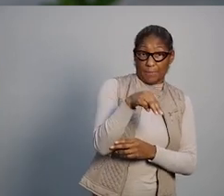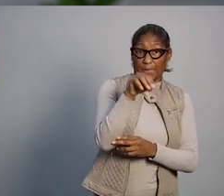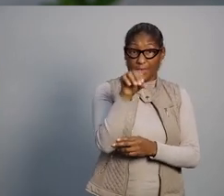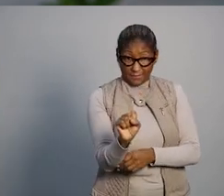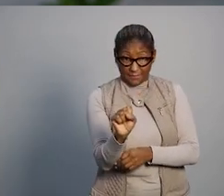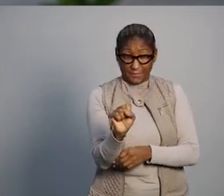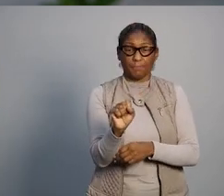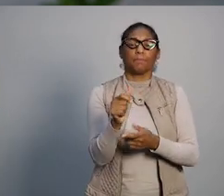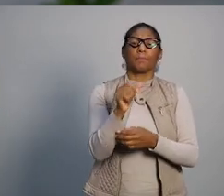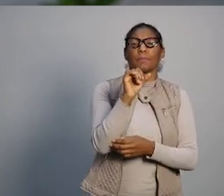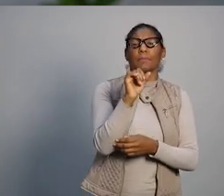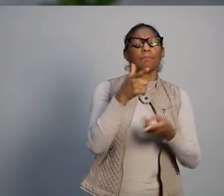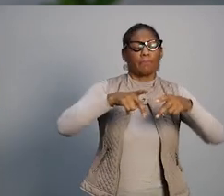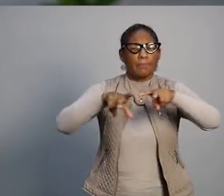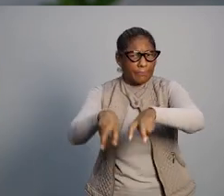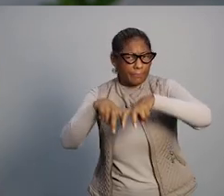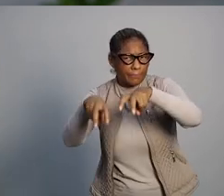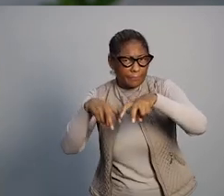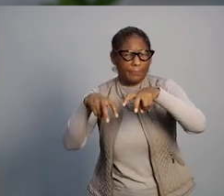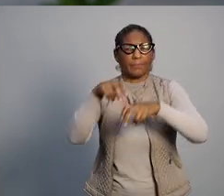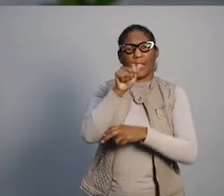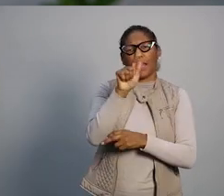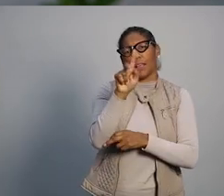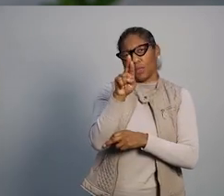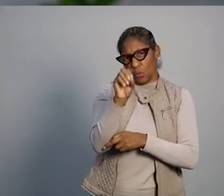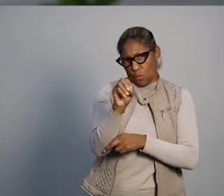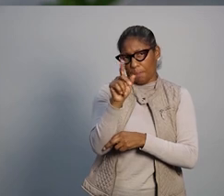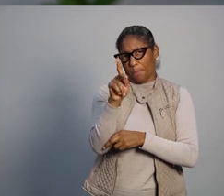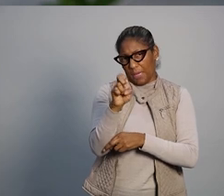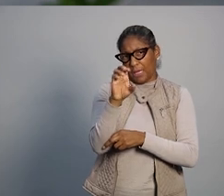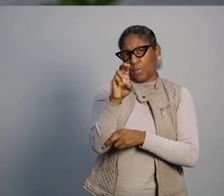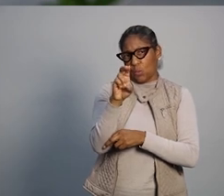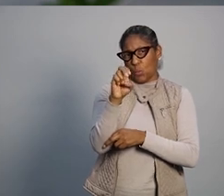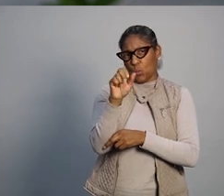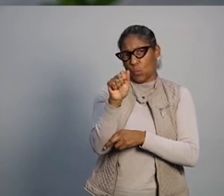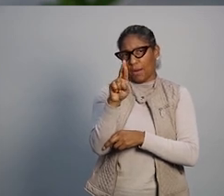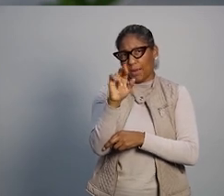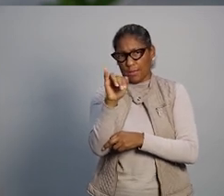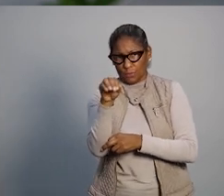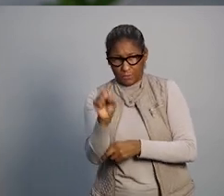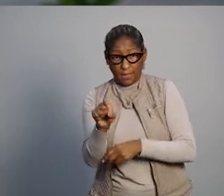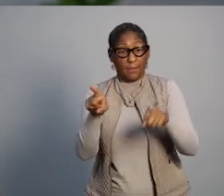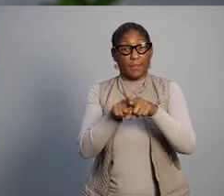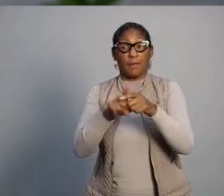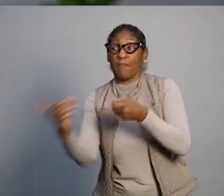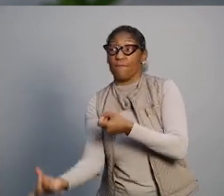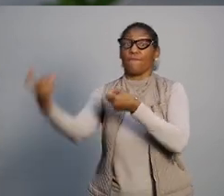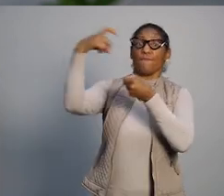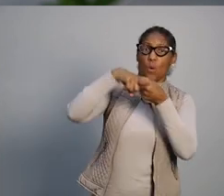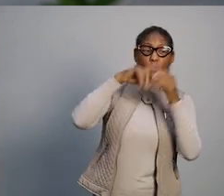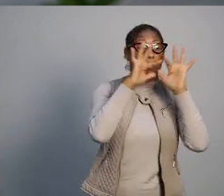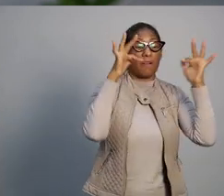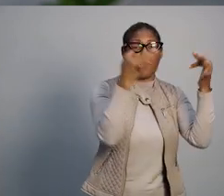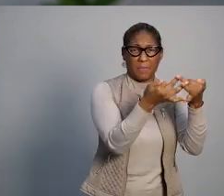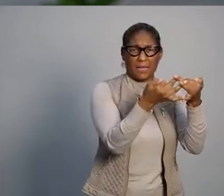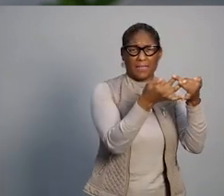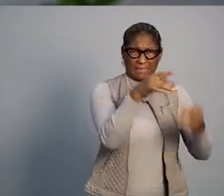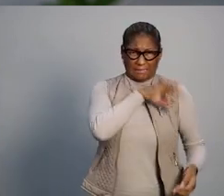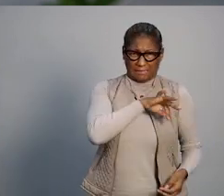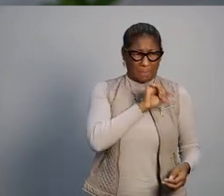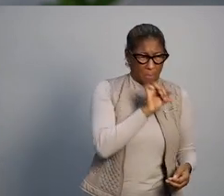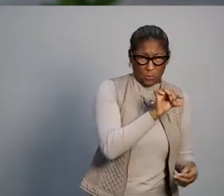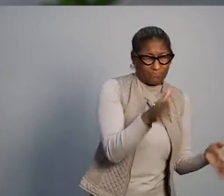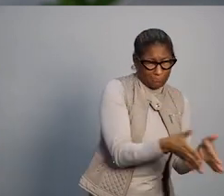valor de ICMS isento nas saídas de insumos agropecuários. Além da devolução de parte do montante para